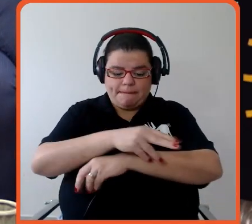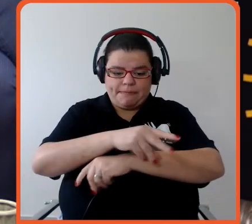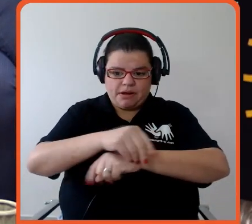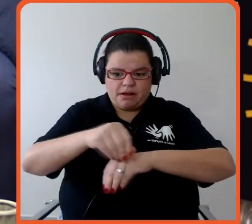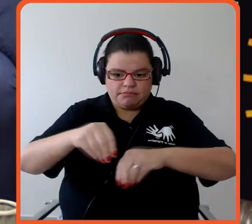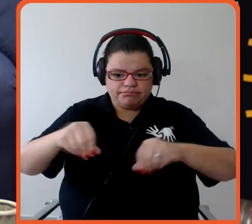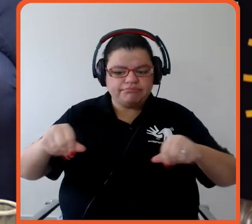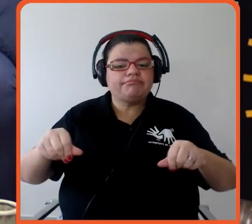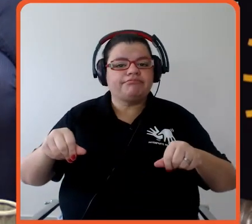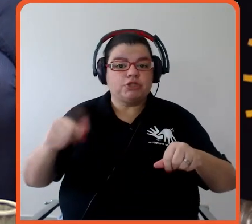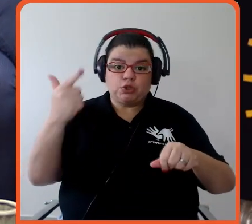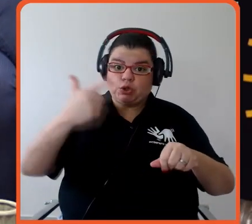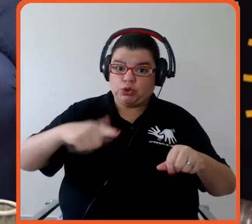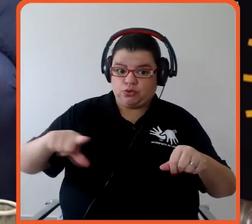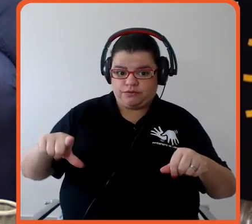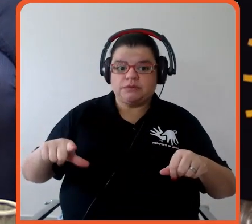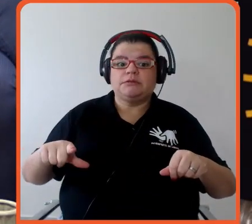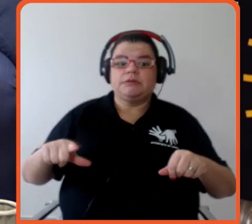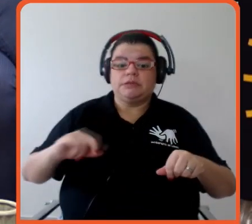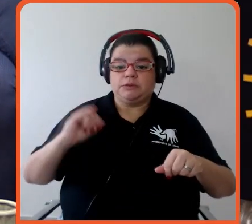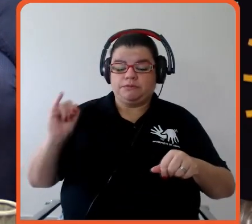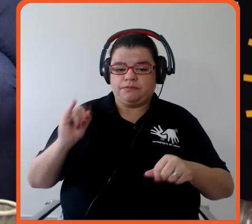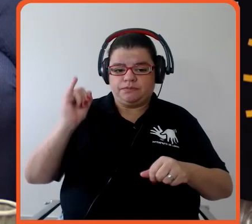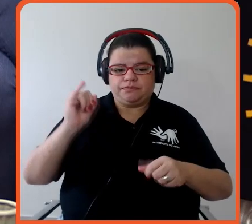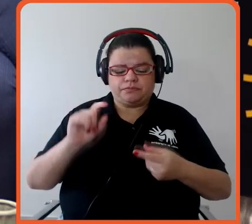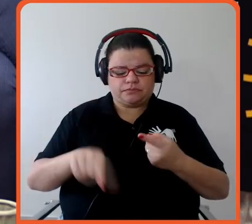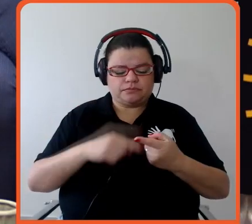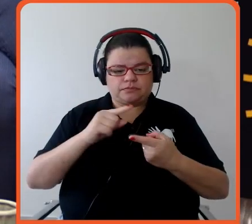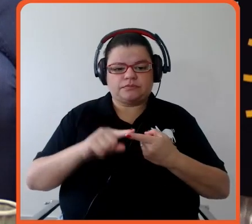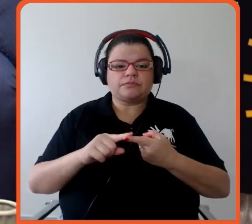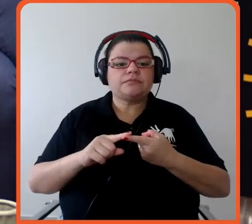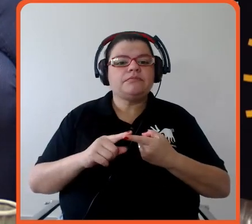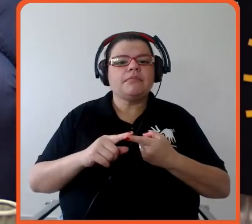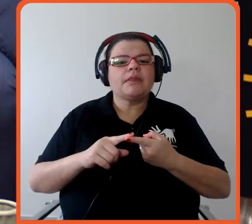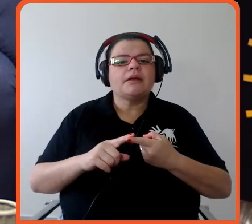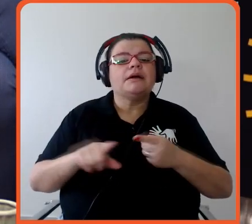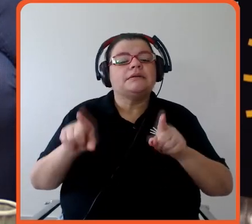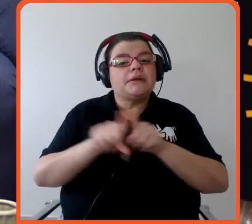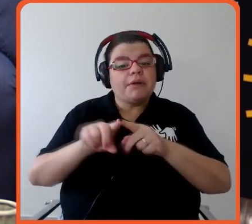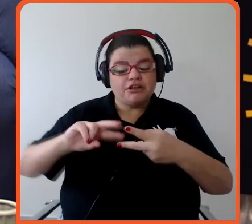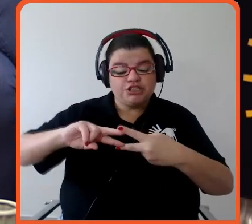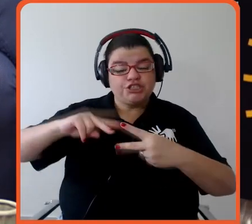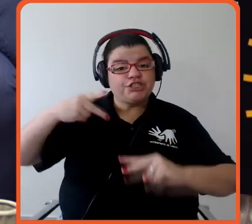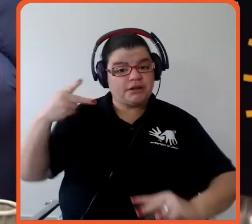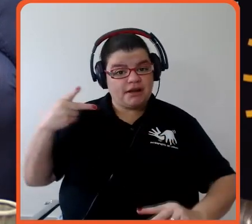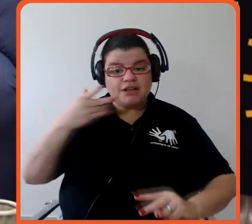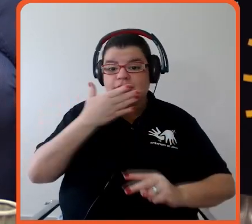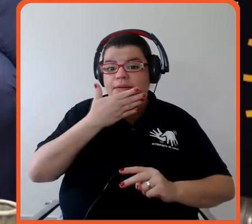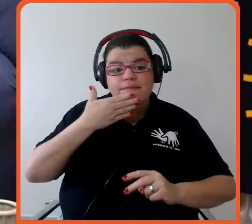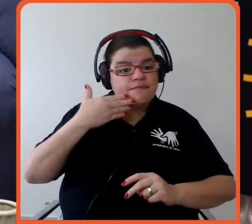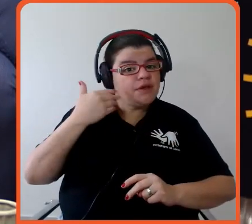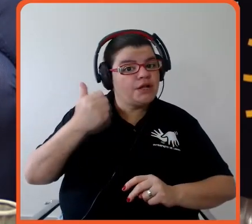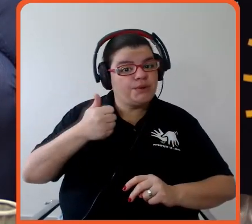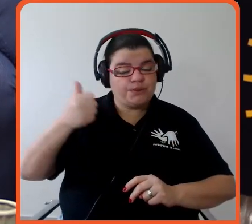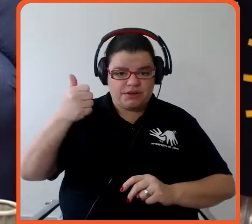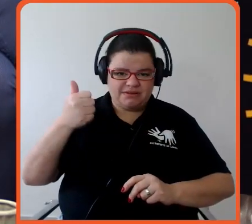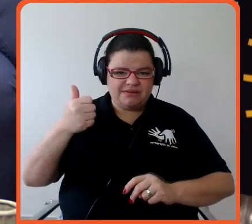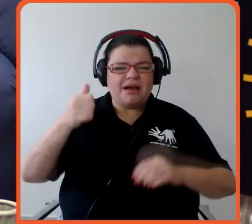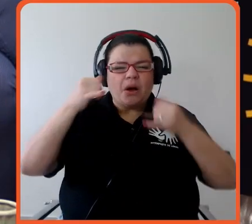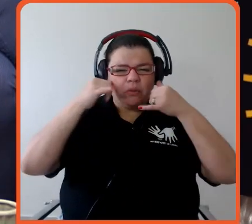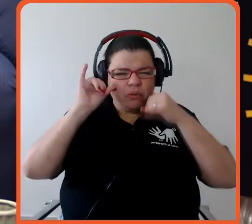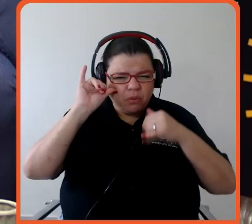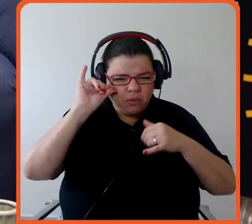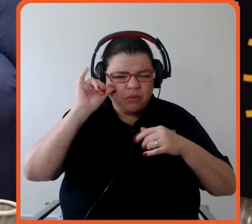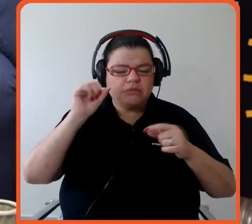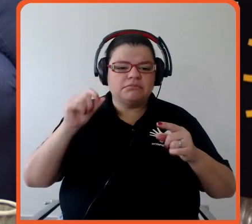sequestro importante, significa você fazer melhoria genética desse animal para você diminuir o tempo de abate, e hoje já